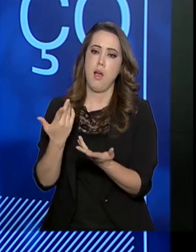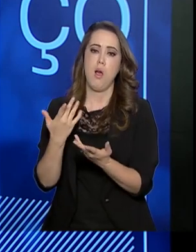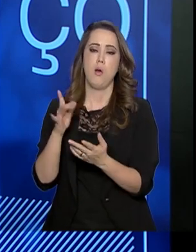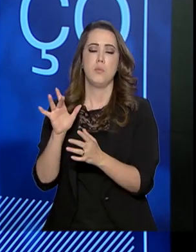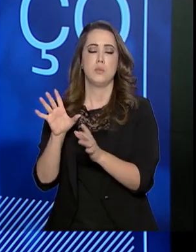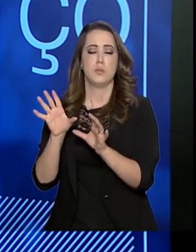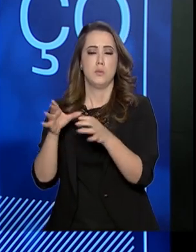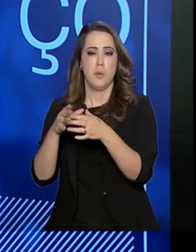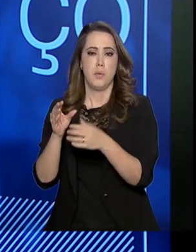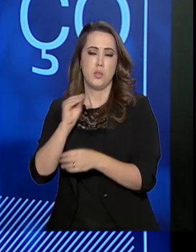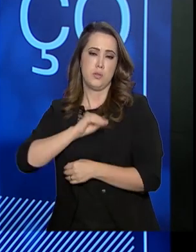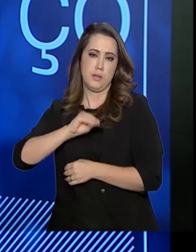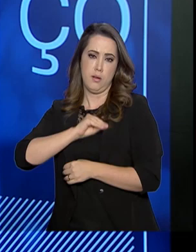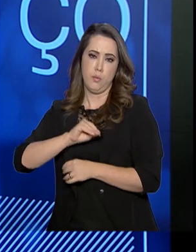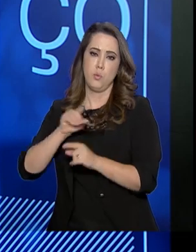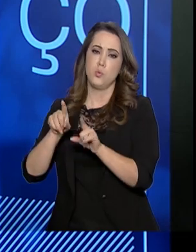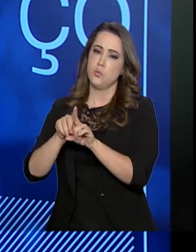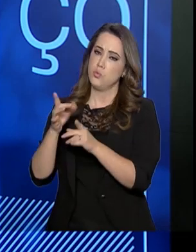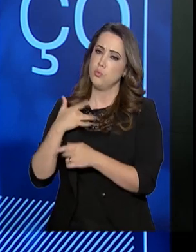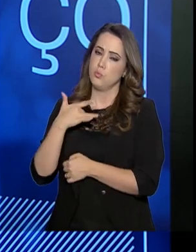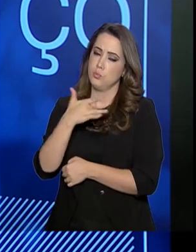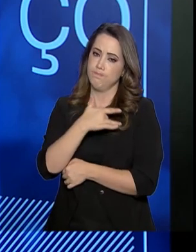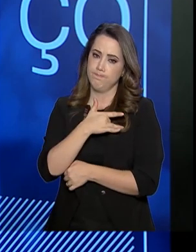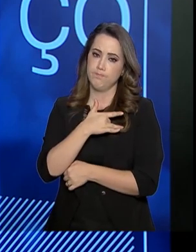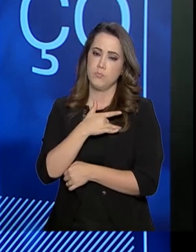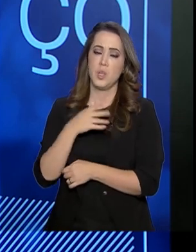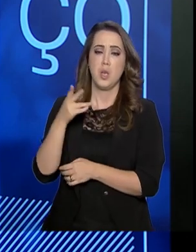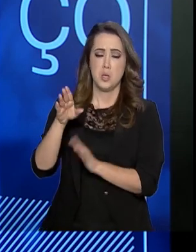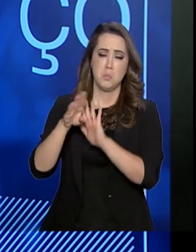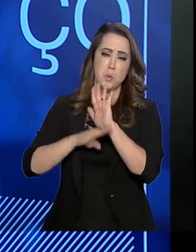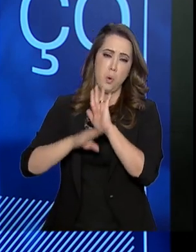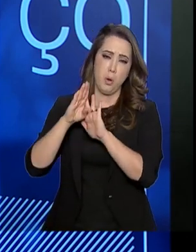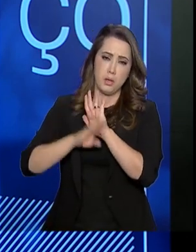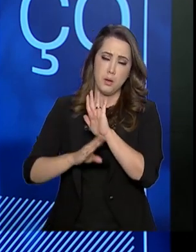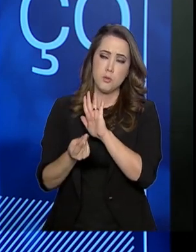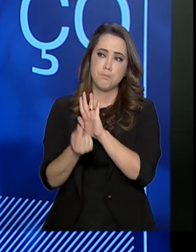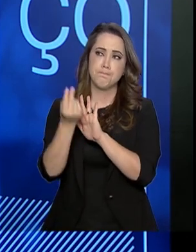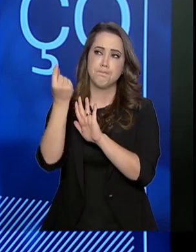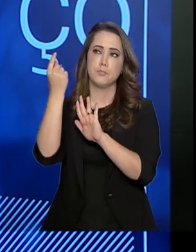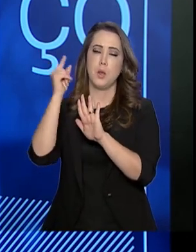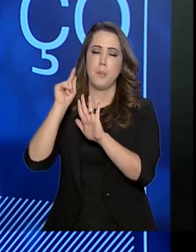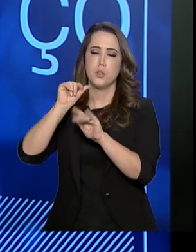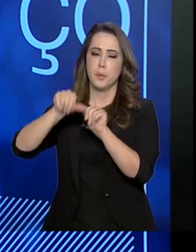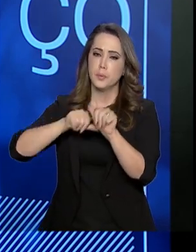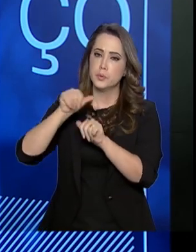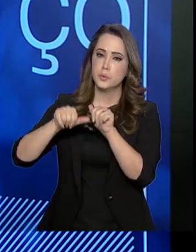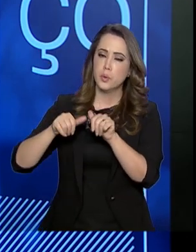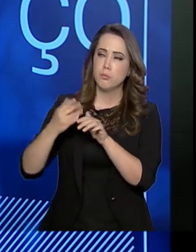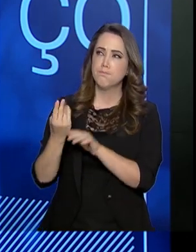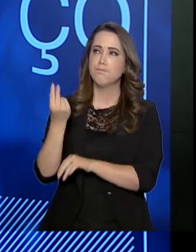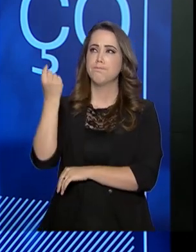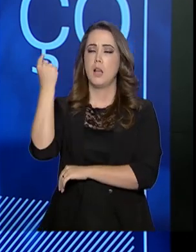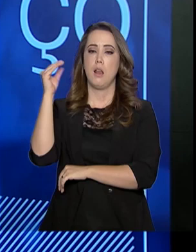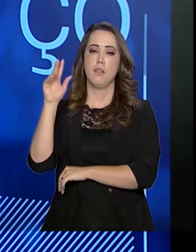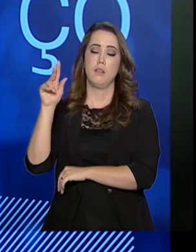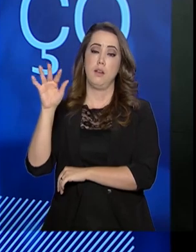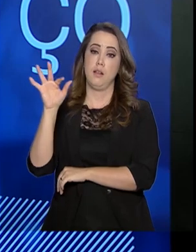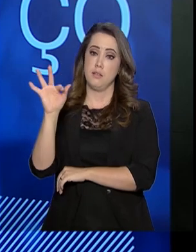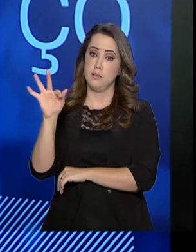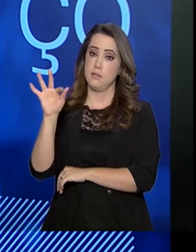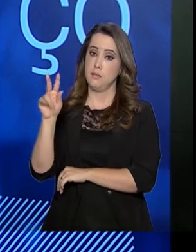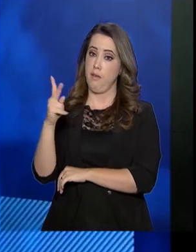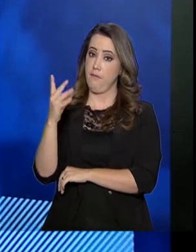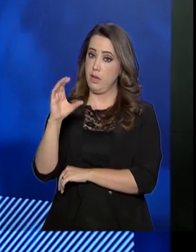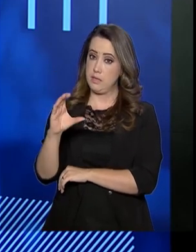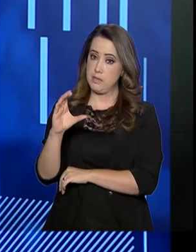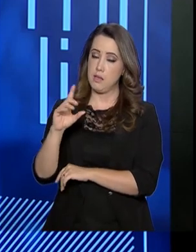programas, eles tiveram forma, eles são antigos, mas eles tiveram várias modelagens no governo Fernando Henrique. Quando o governo Lula